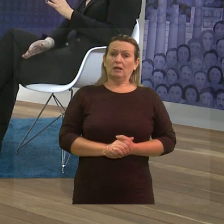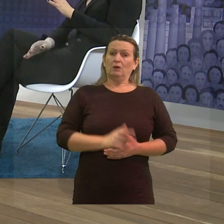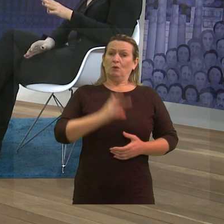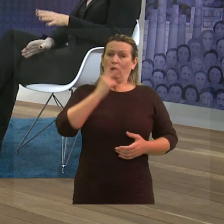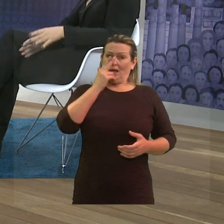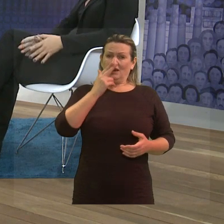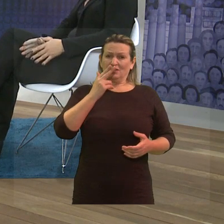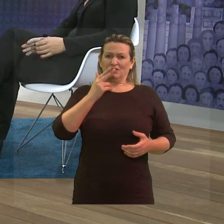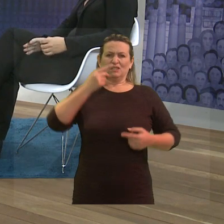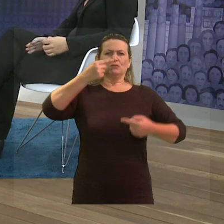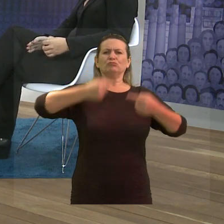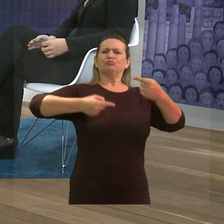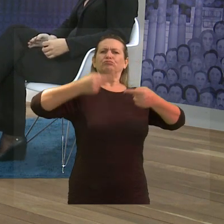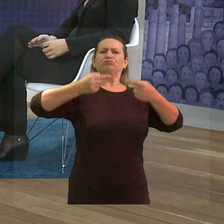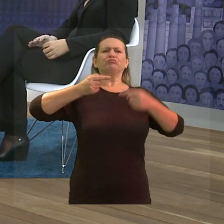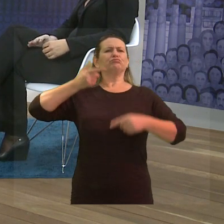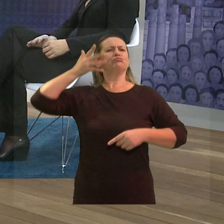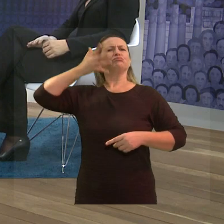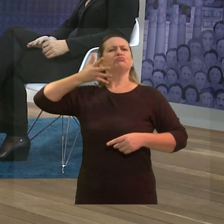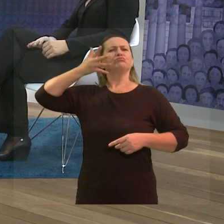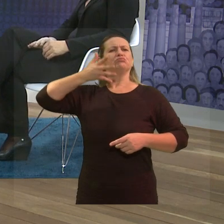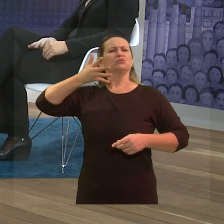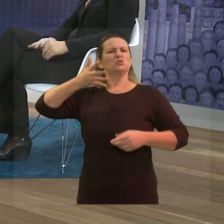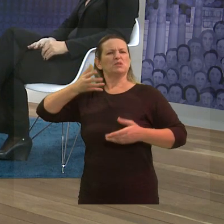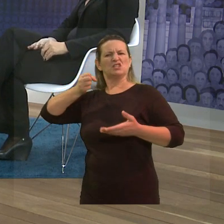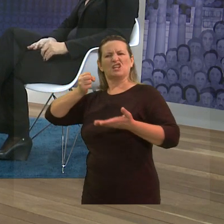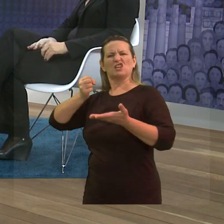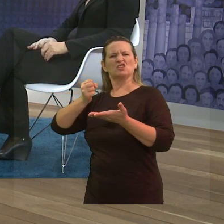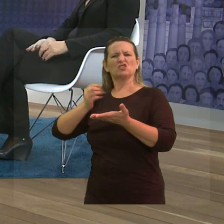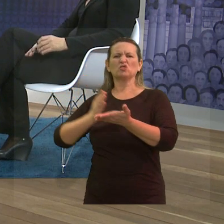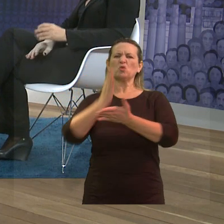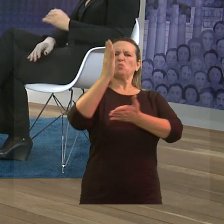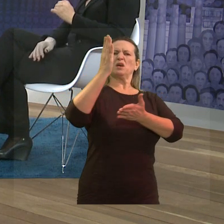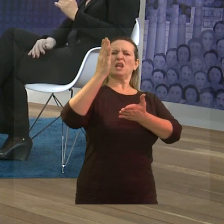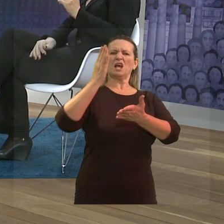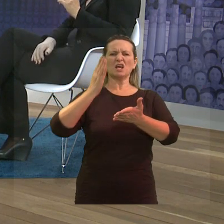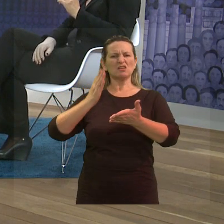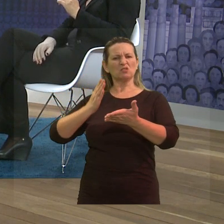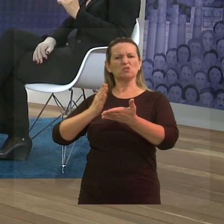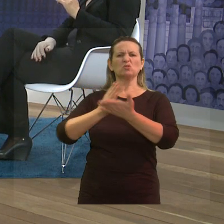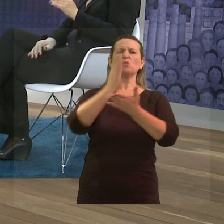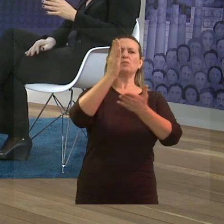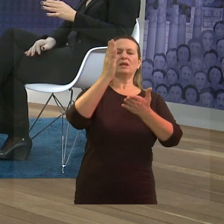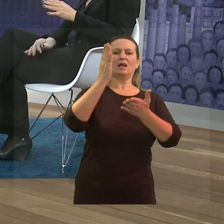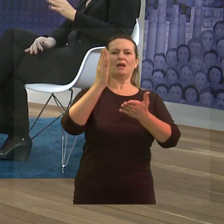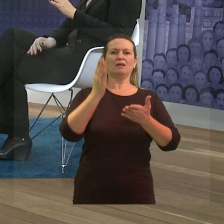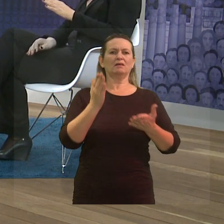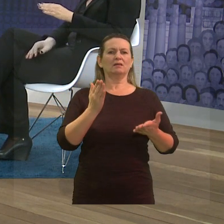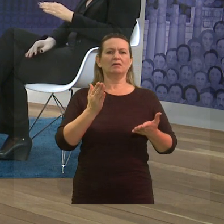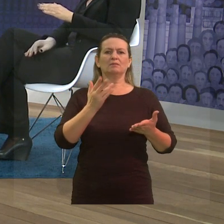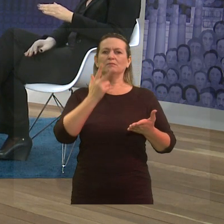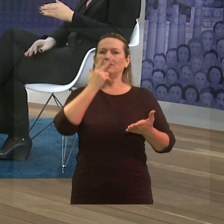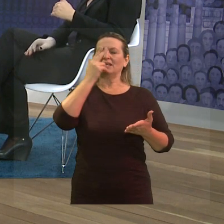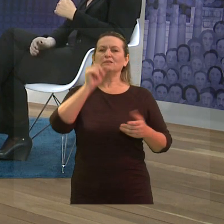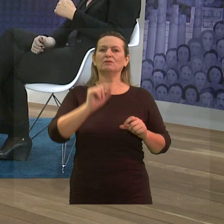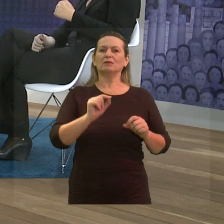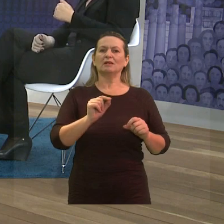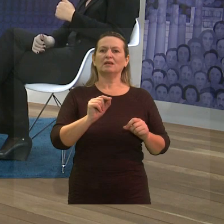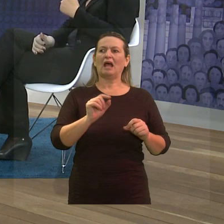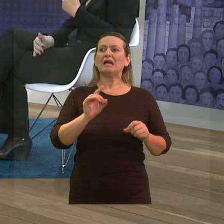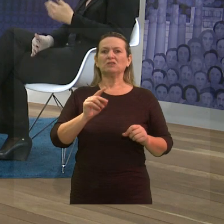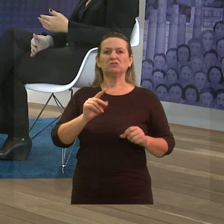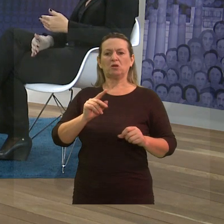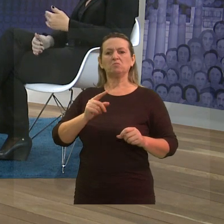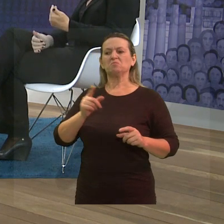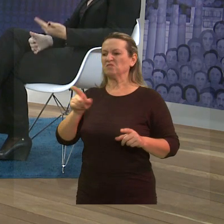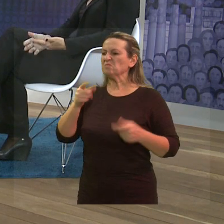problema desse discurso da superação é no sentido de que você atribuir que basta a pessoa